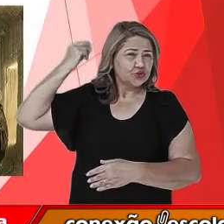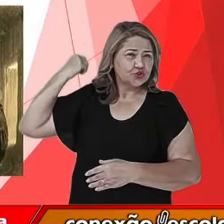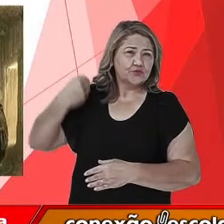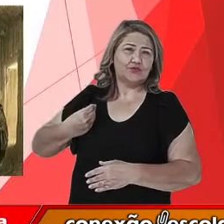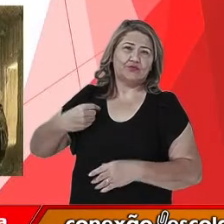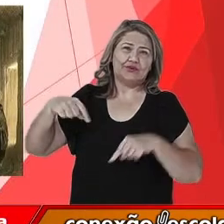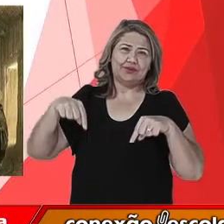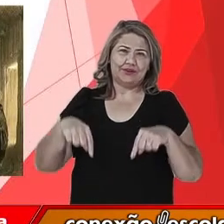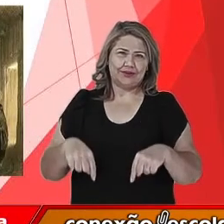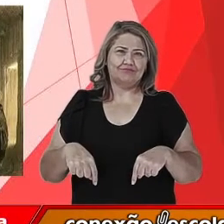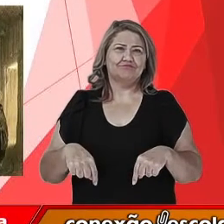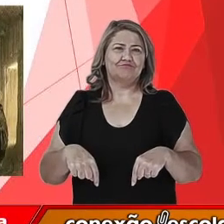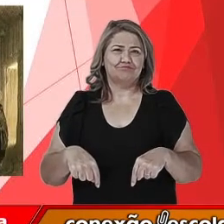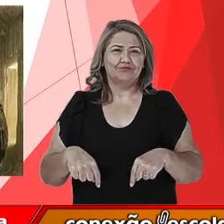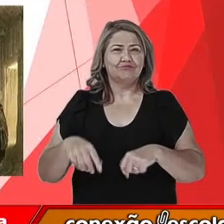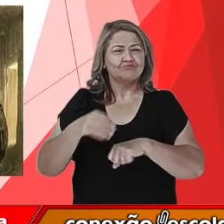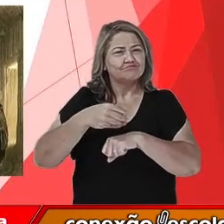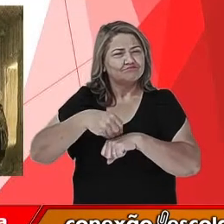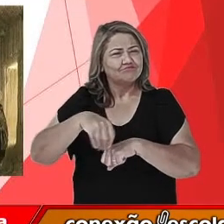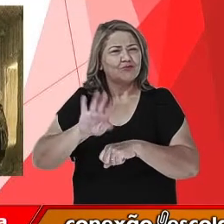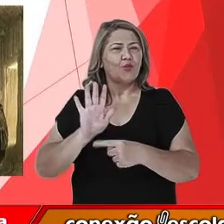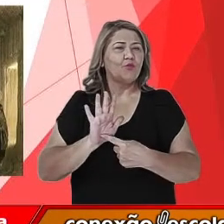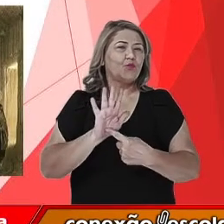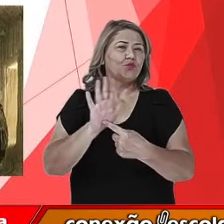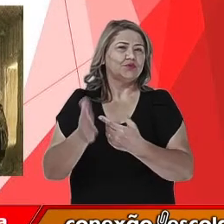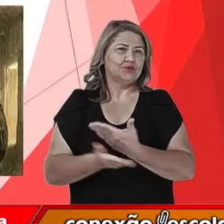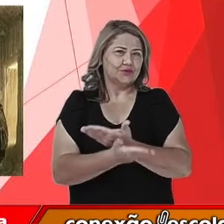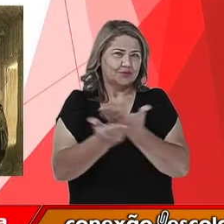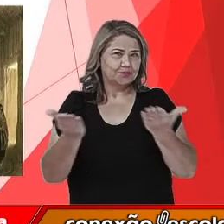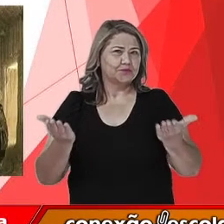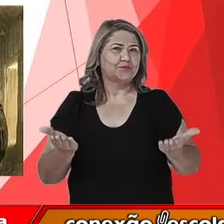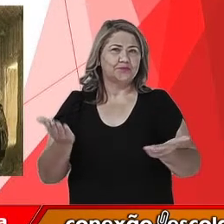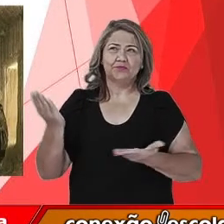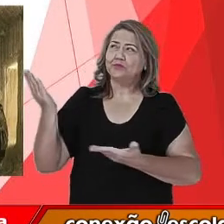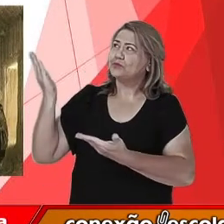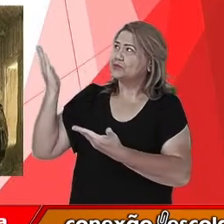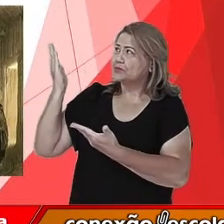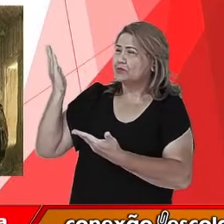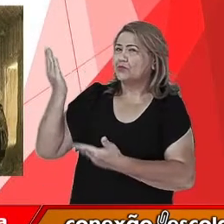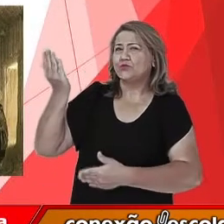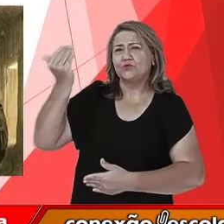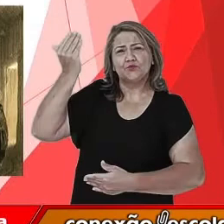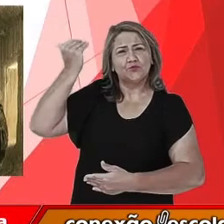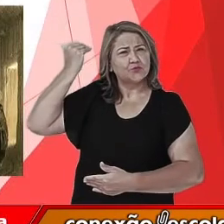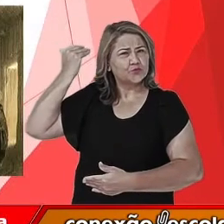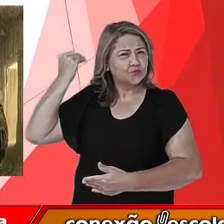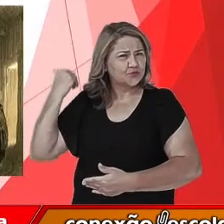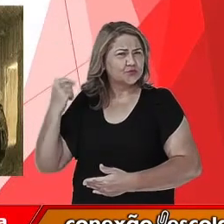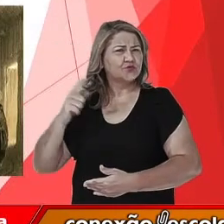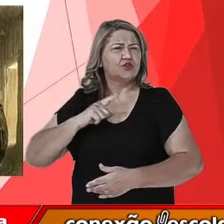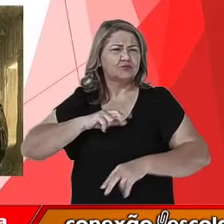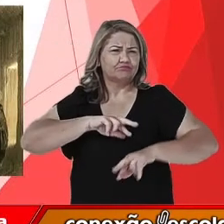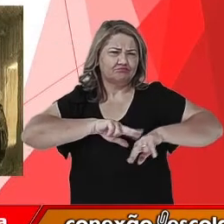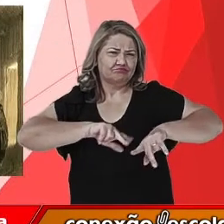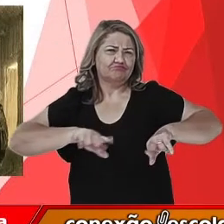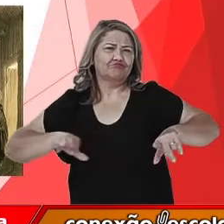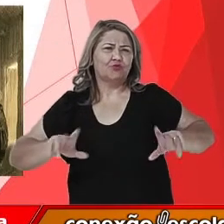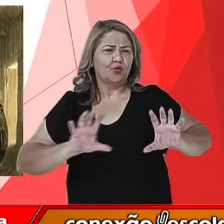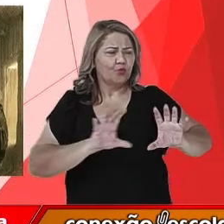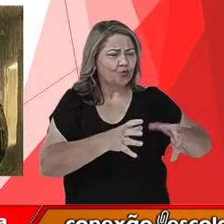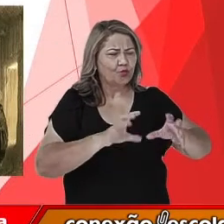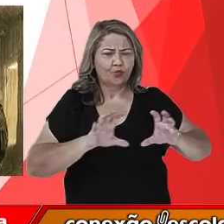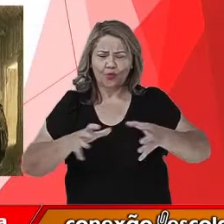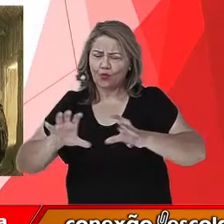Justamente eu trouxe para poder mostrar para vocês que existiram muitas diferenças entre esses